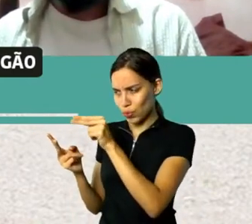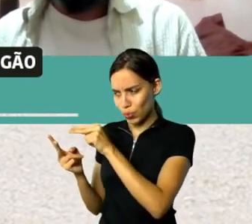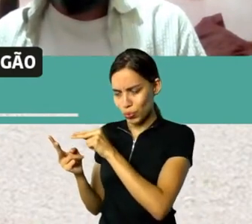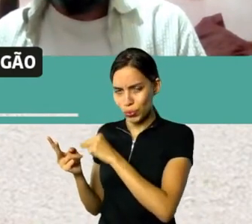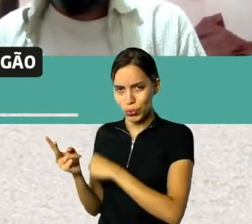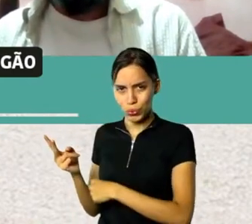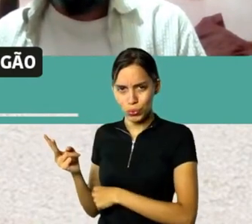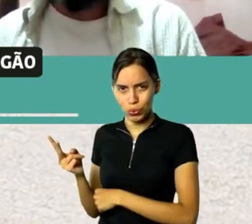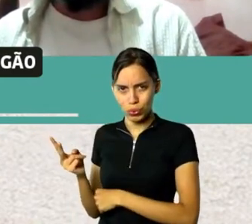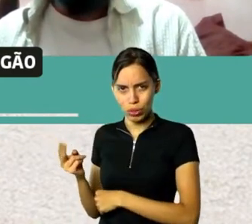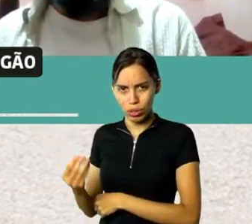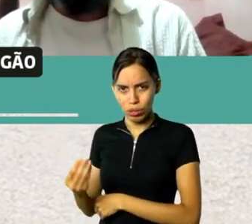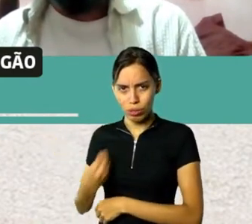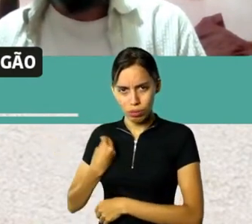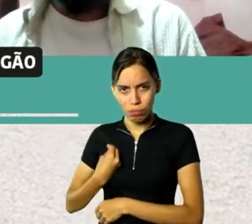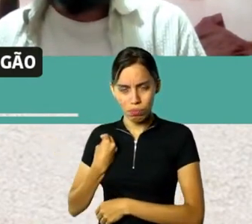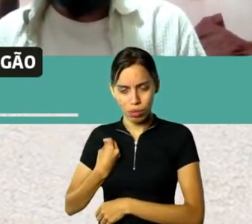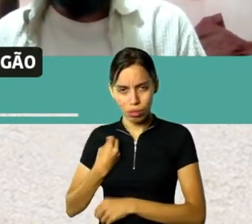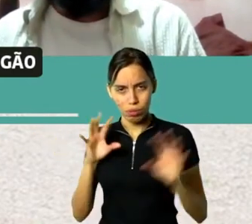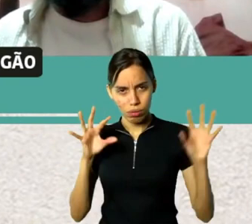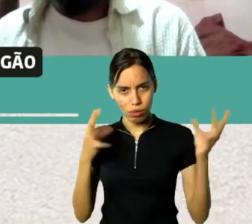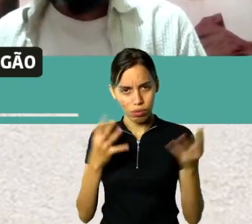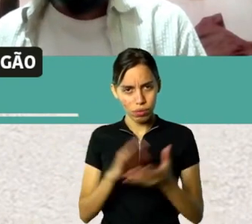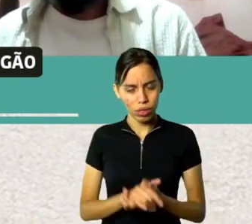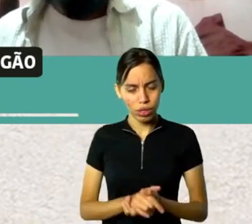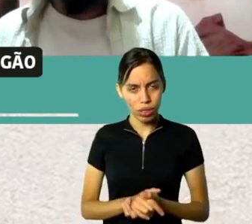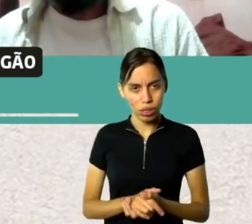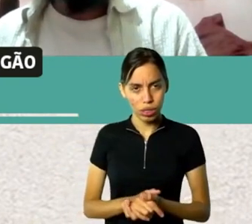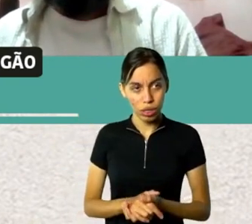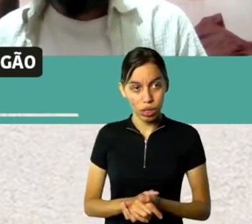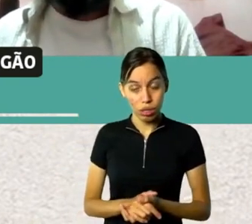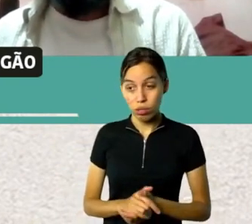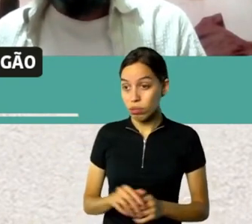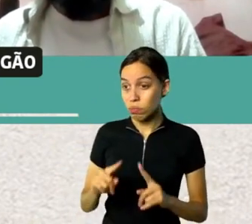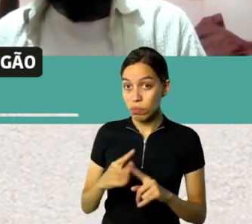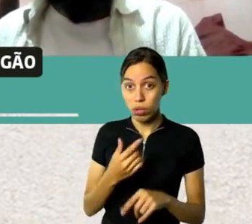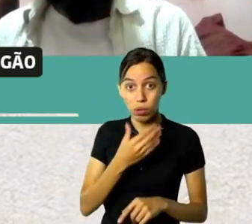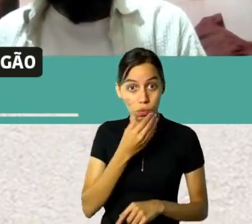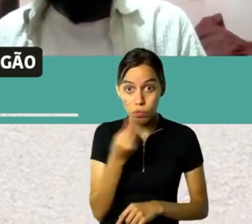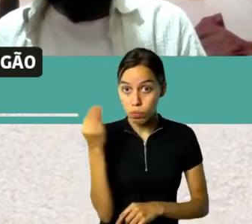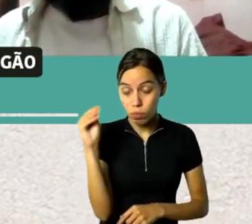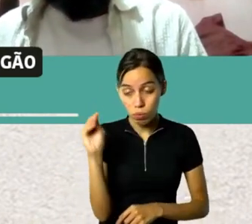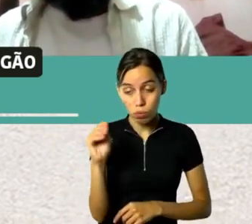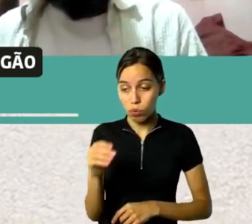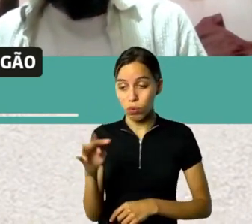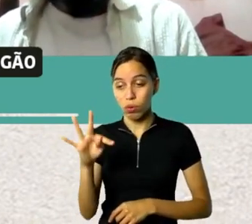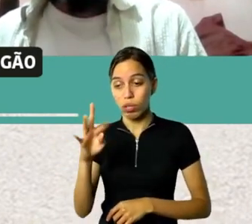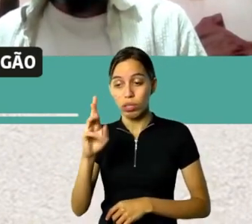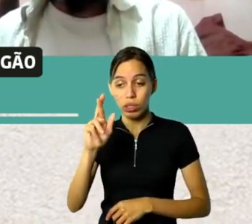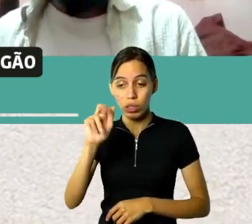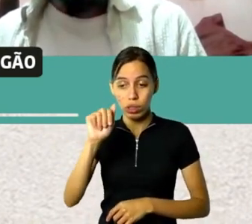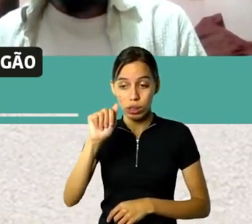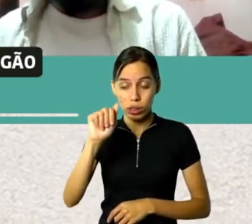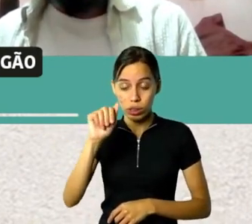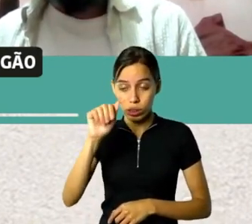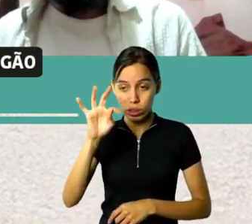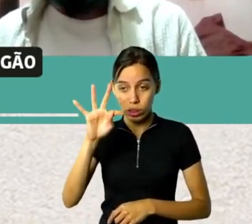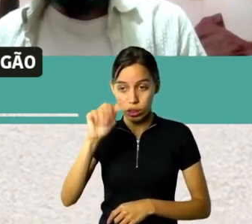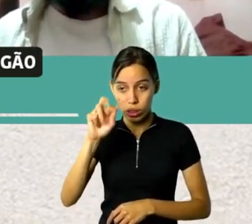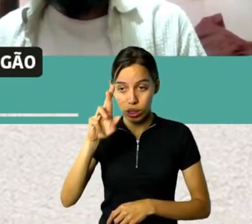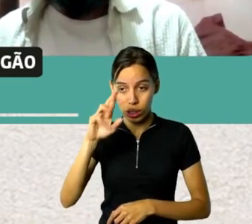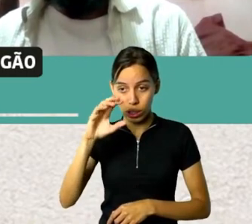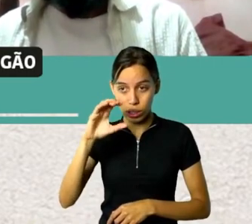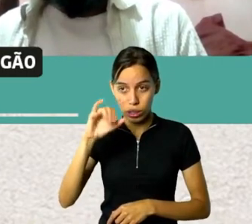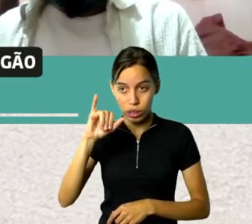outras pessoas e não colocou o Guignard nem a Tarsila e vários outros artistas ele não colocou, e isso foi no final dos anos